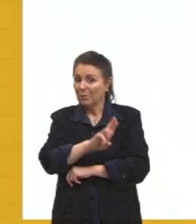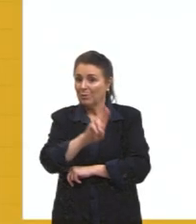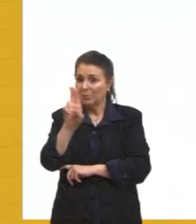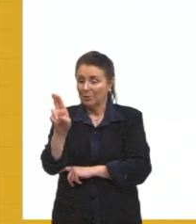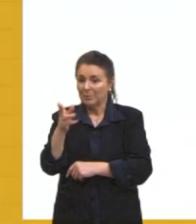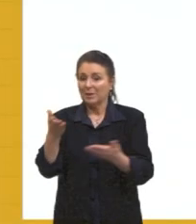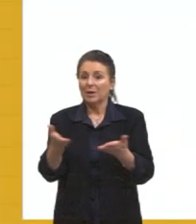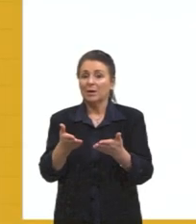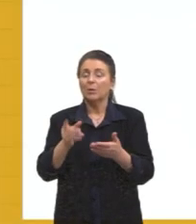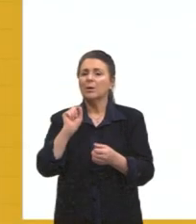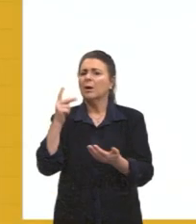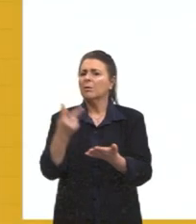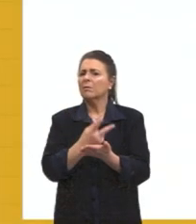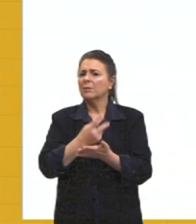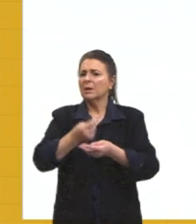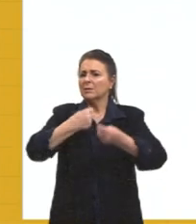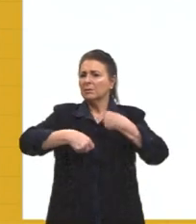econômica.